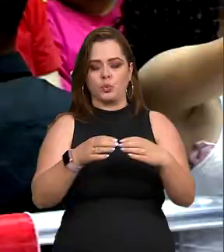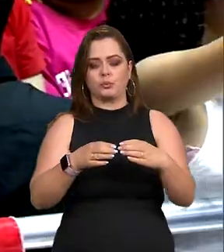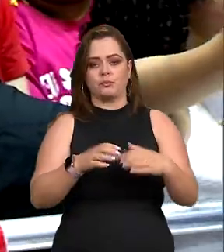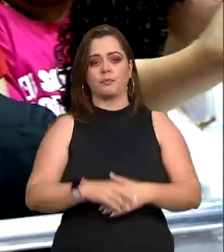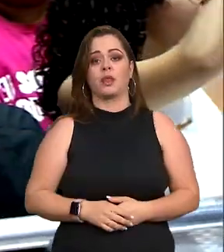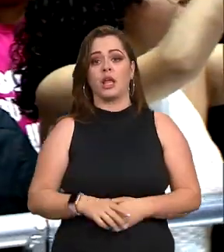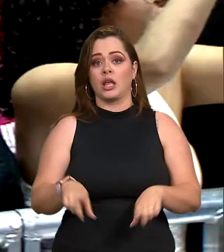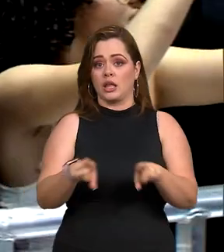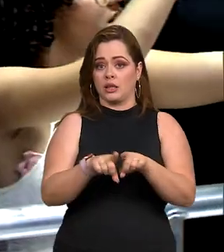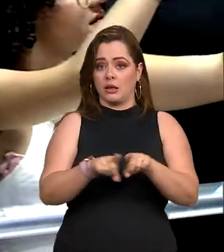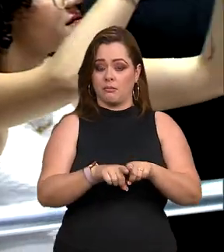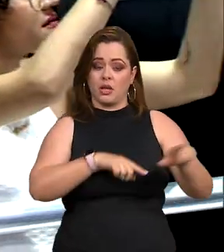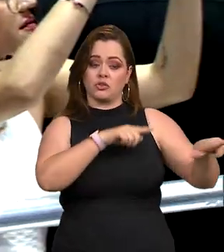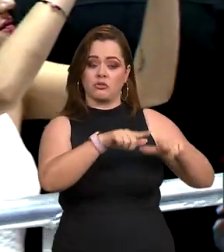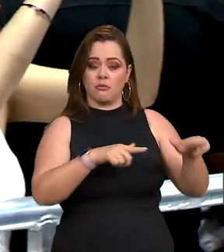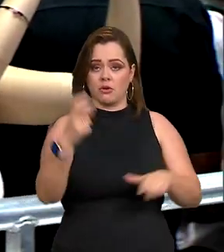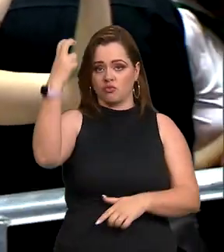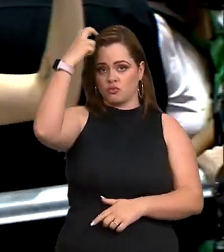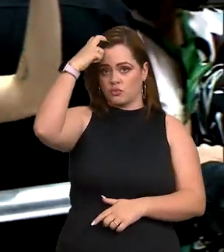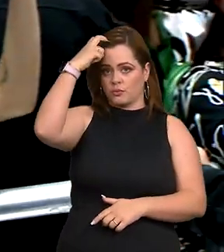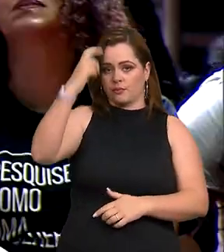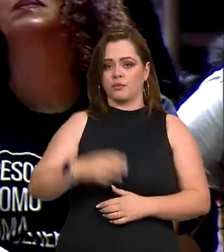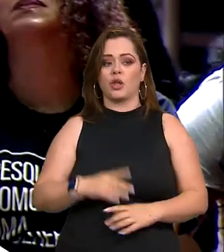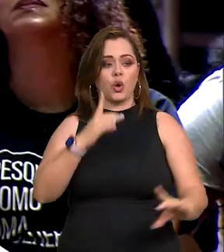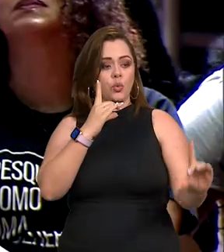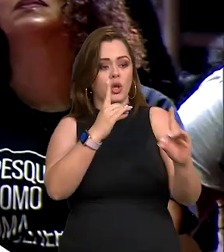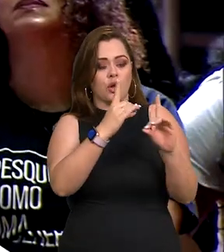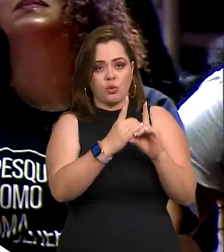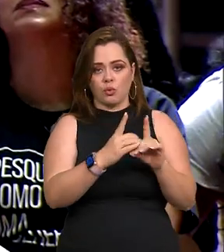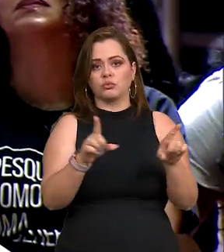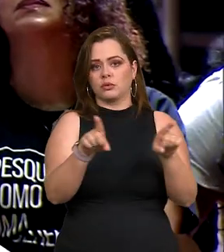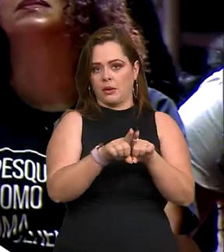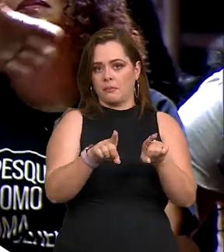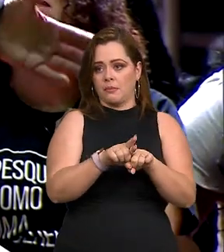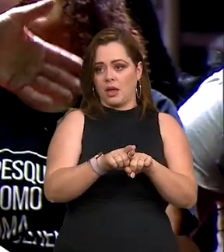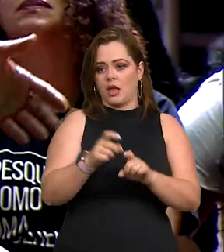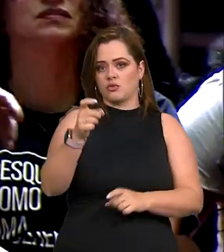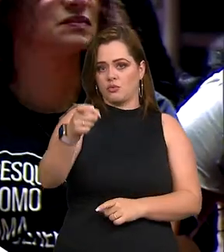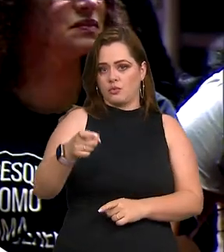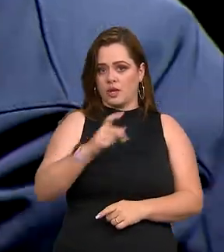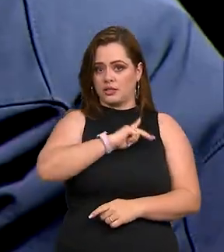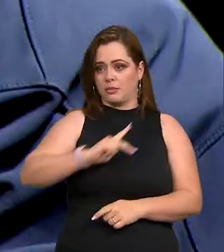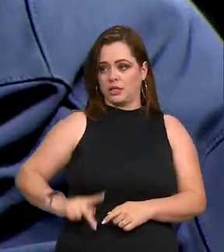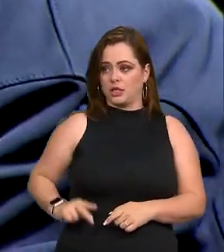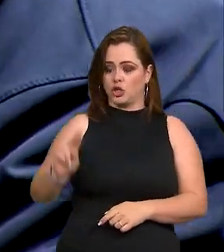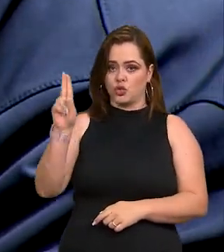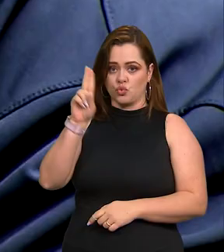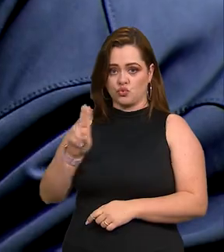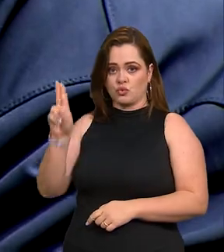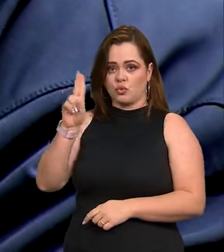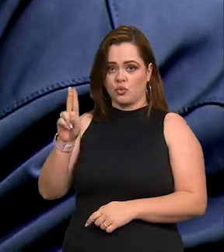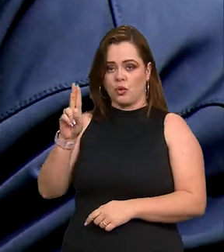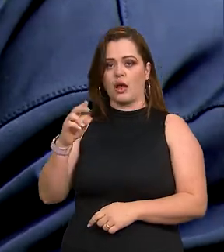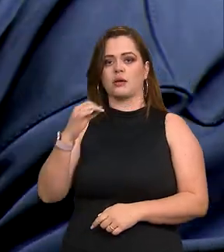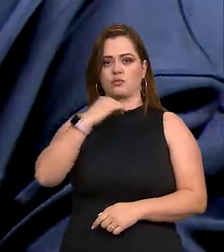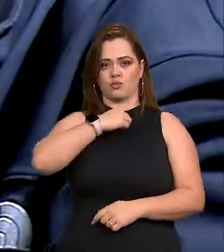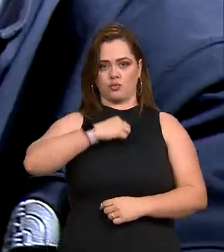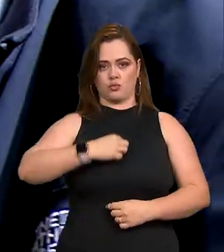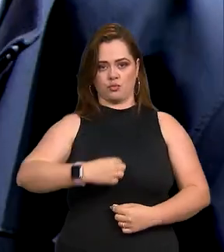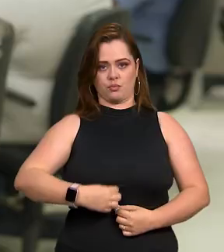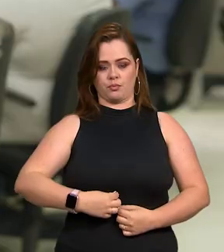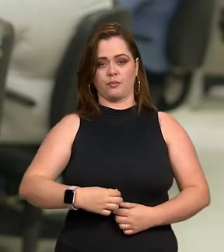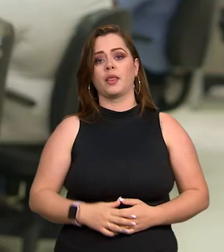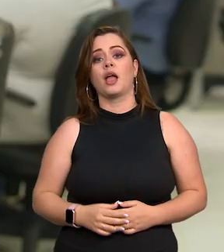e atos políticos, além de atividades culturais. O encontro contou com a participação do ex-presidente do Uruguai, José